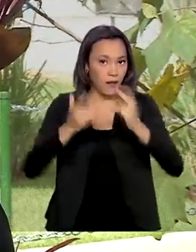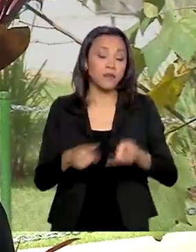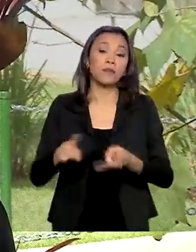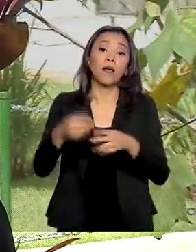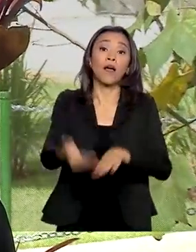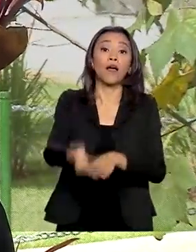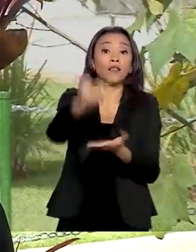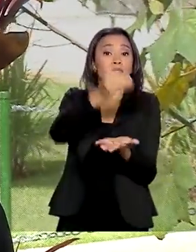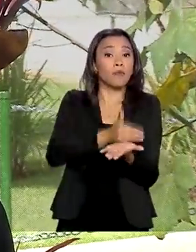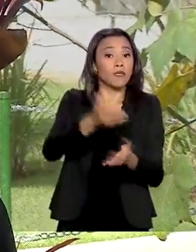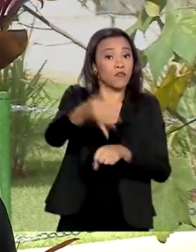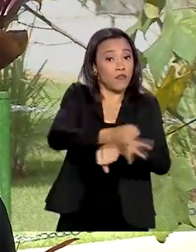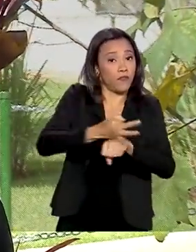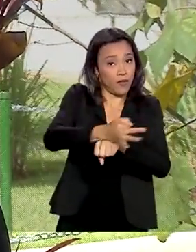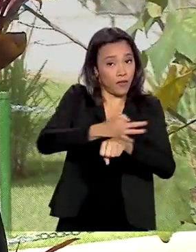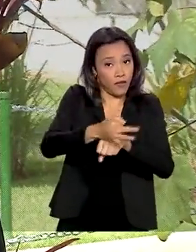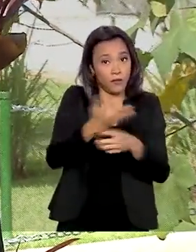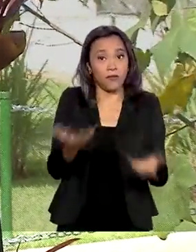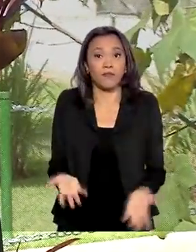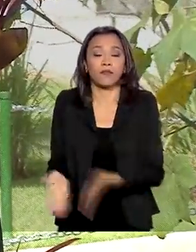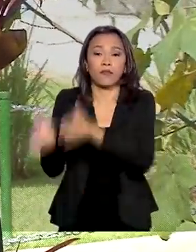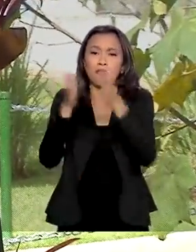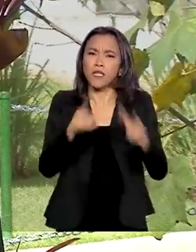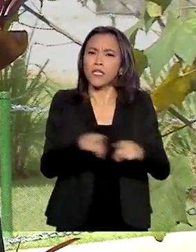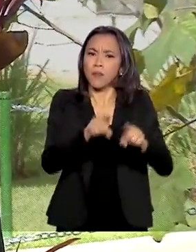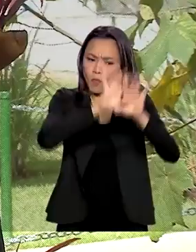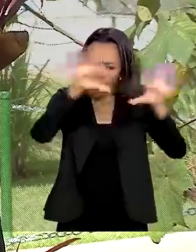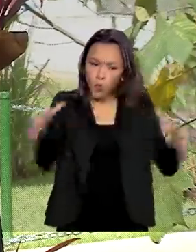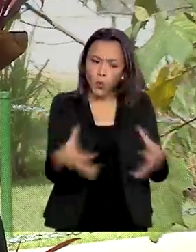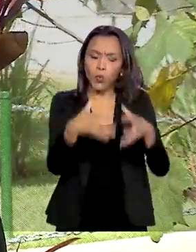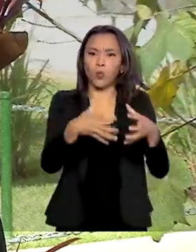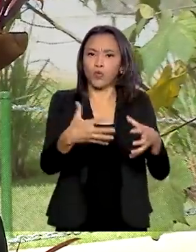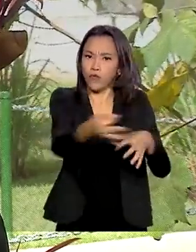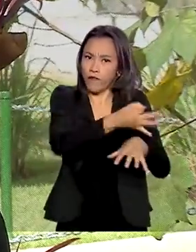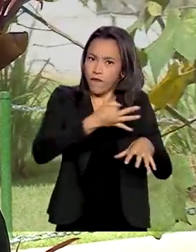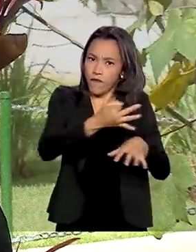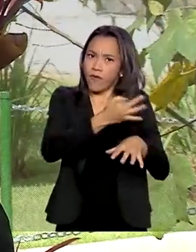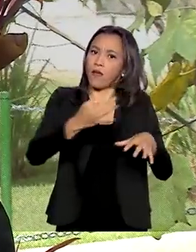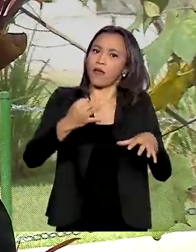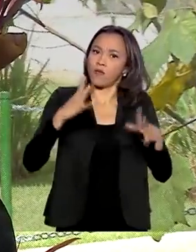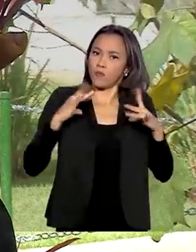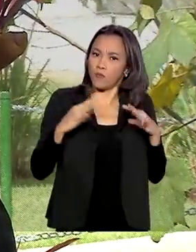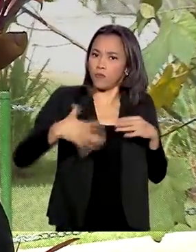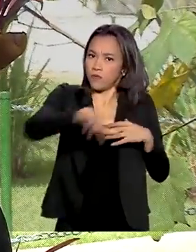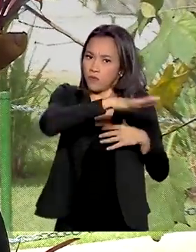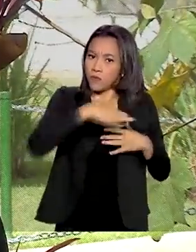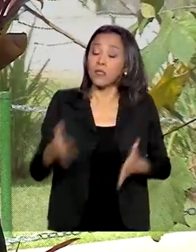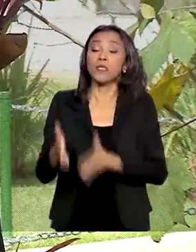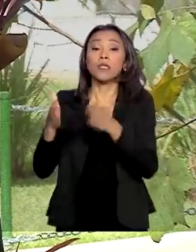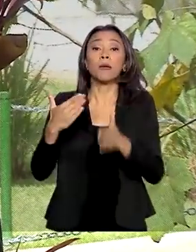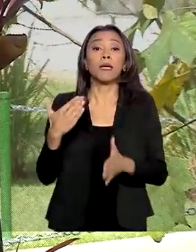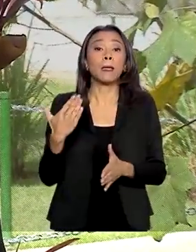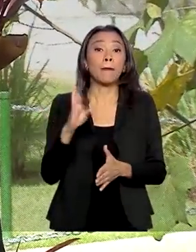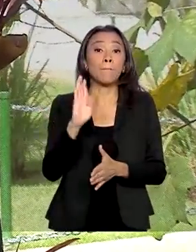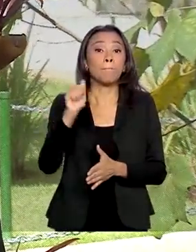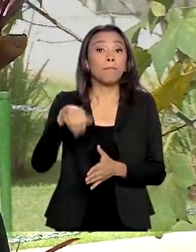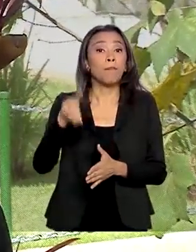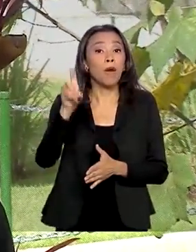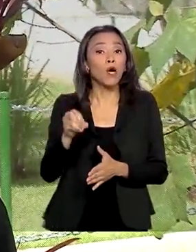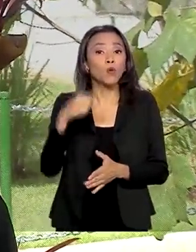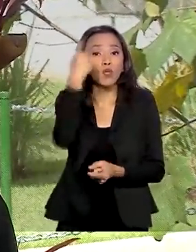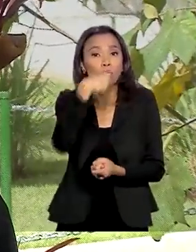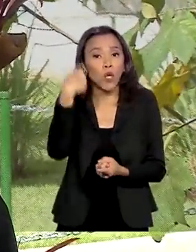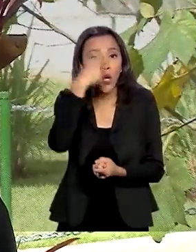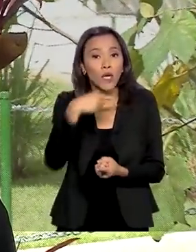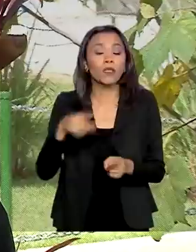individuais, a decretação de férias coletivas. O banco de horas também desobriga empregadores do recolhimento do